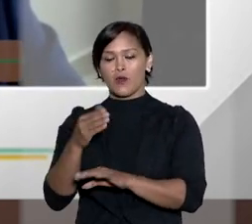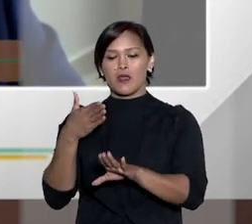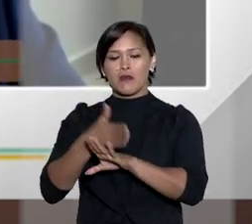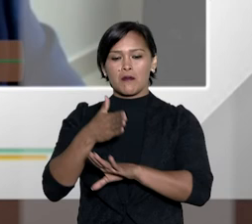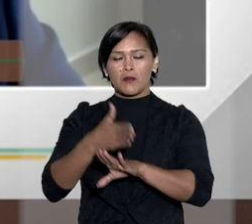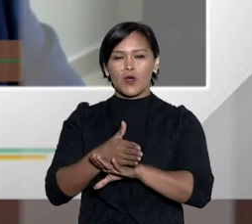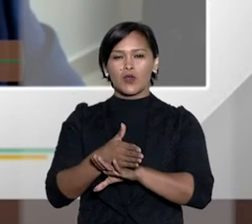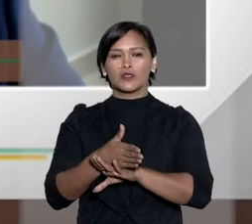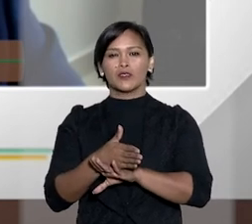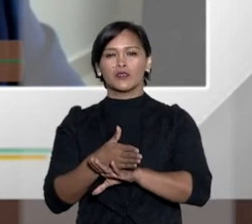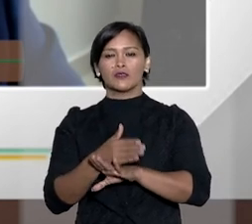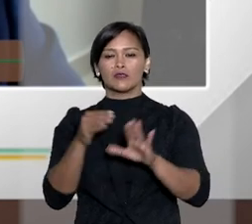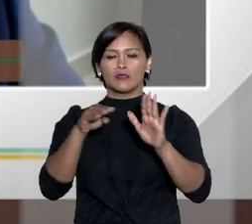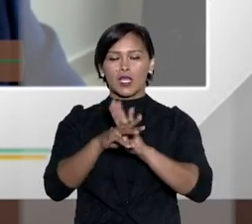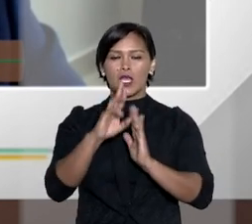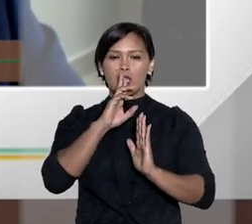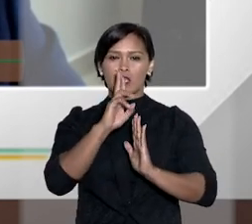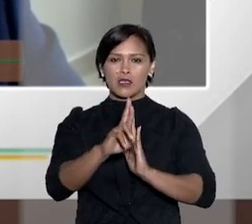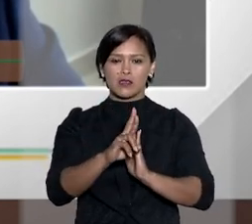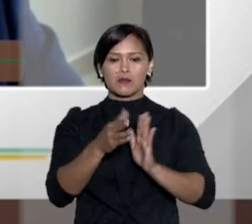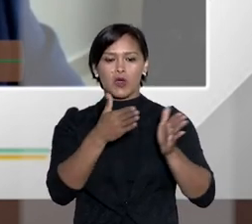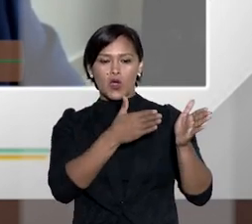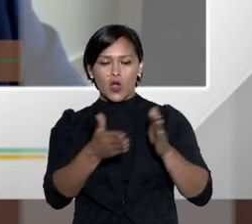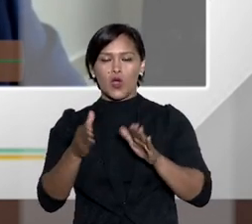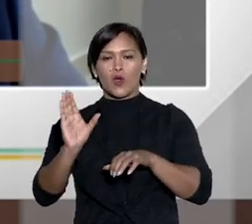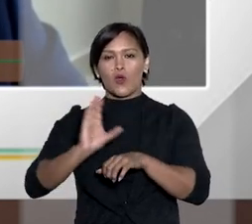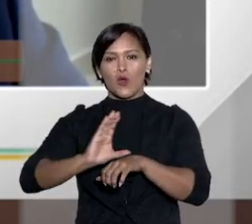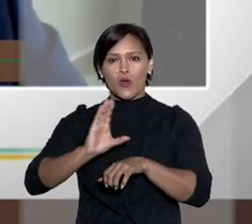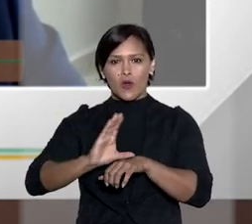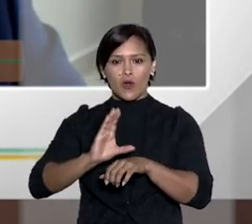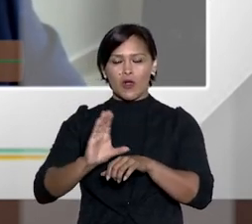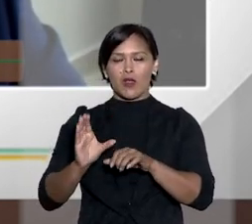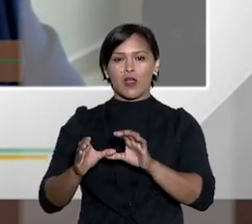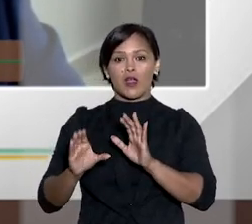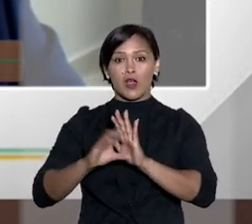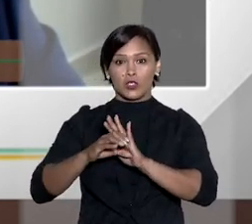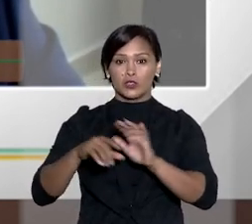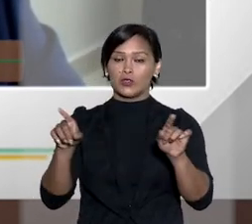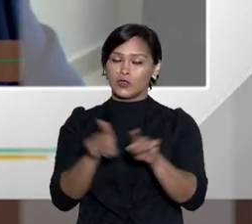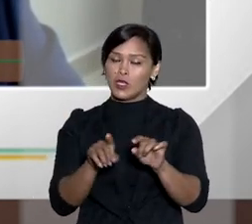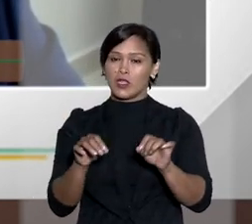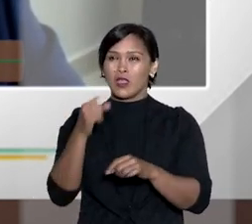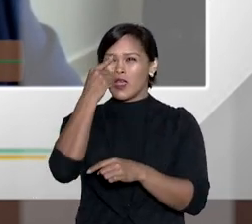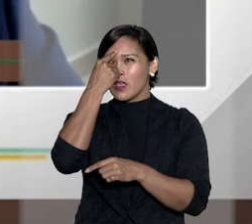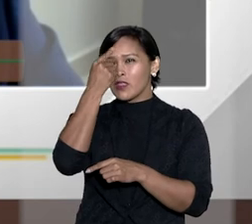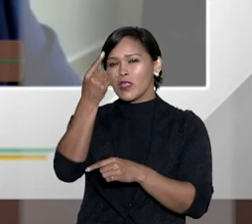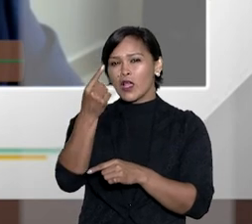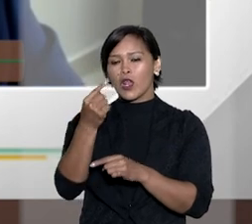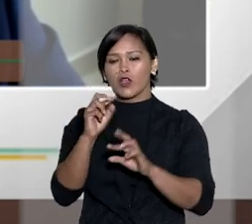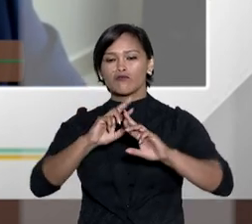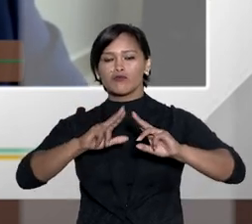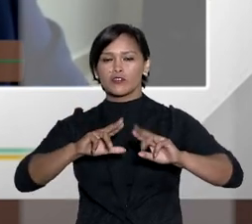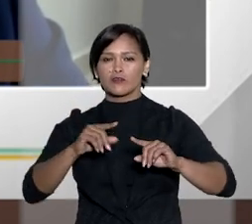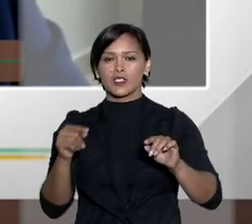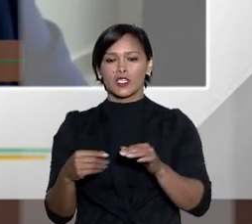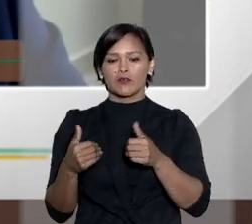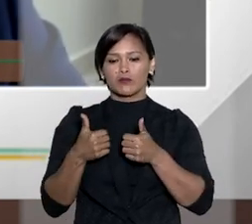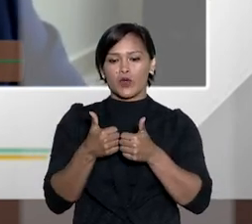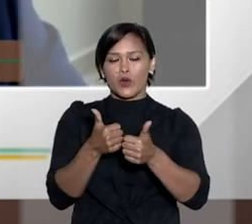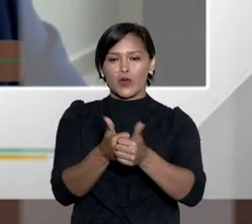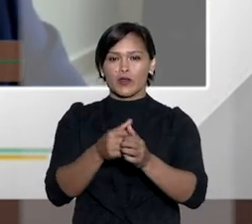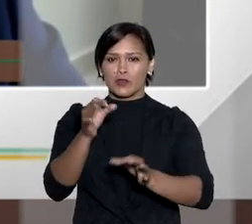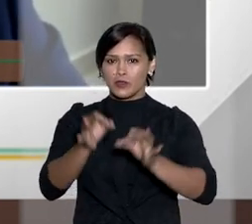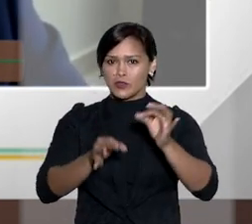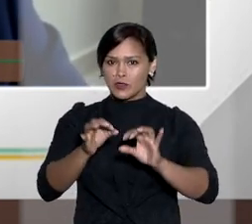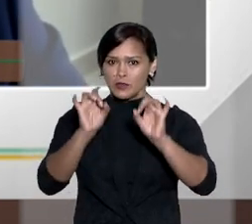ordinarização o que que é isso é a importação de fórmulas soluções que estão no código de processo civil e que são